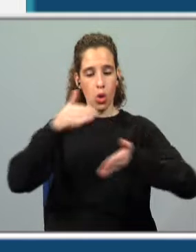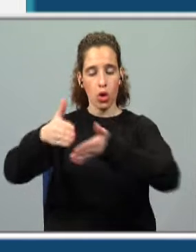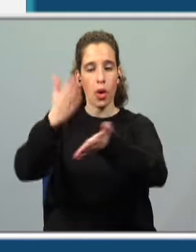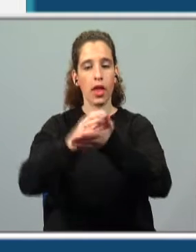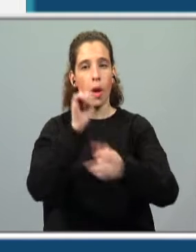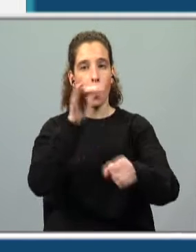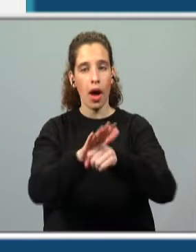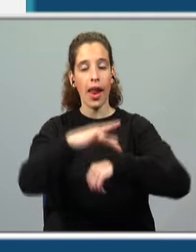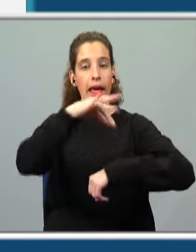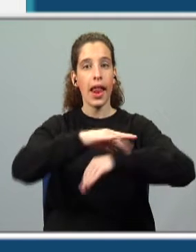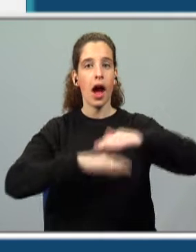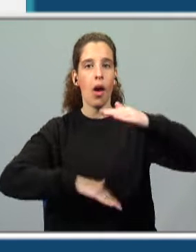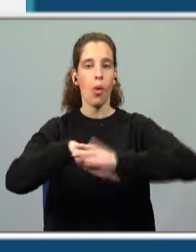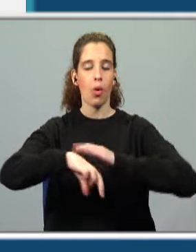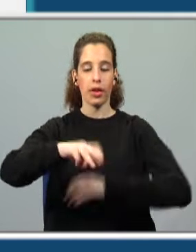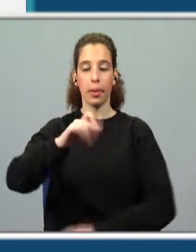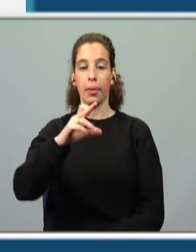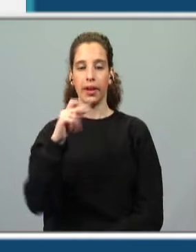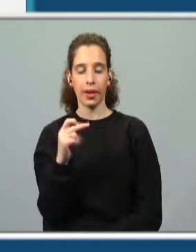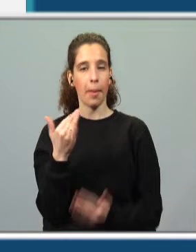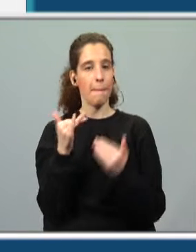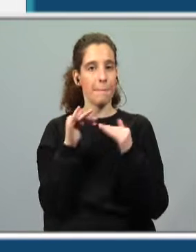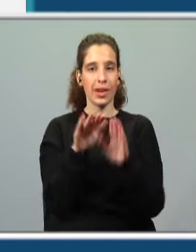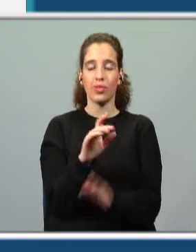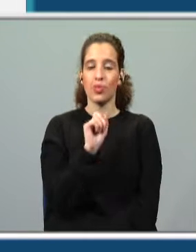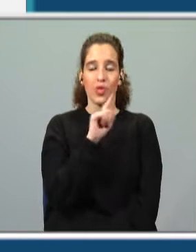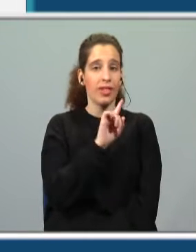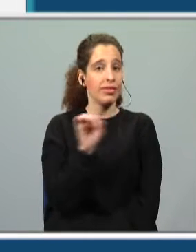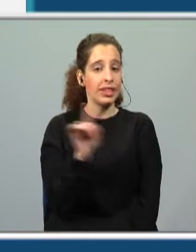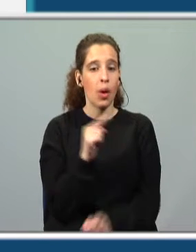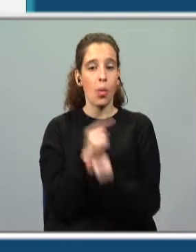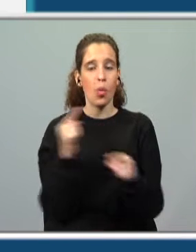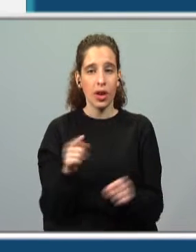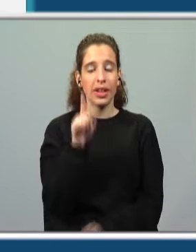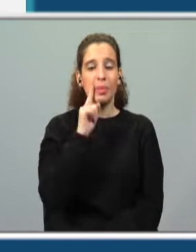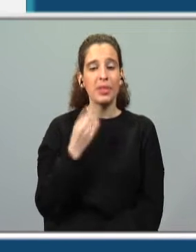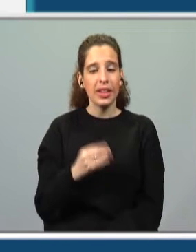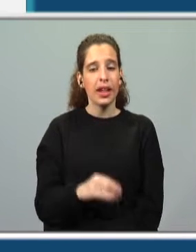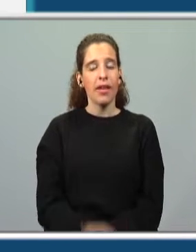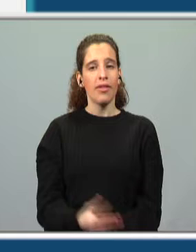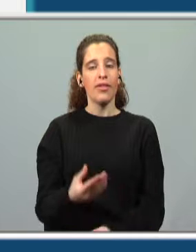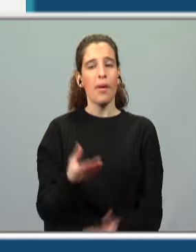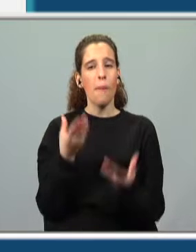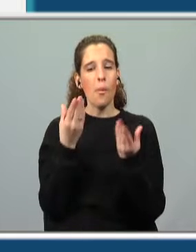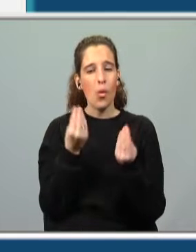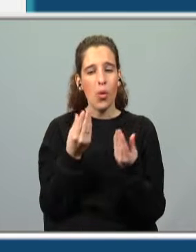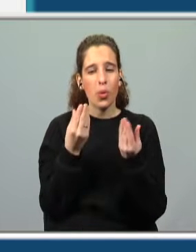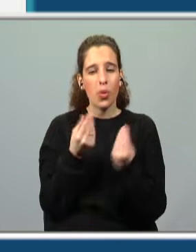a cura da Maria Poeirinha. Mas não foi possível porque ela estava muito fraca.